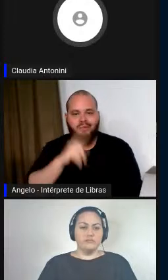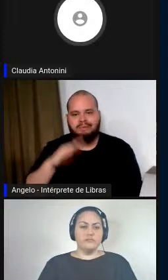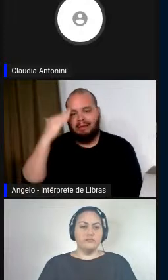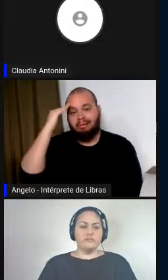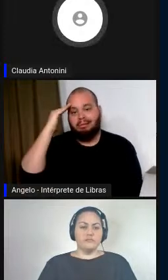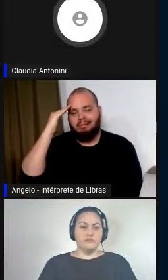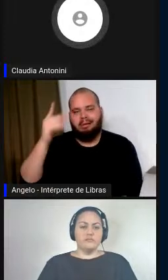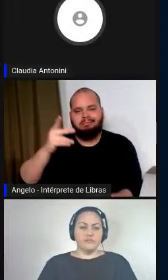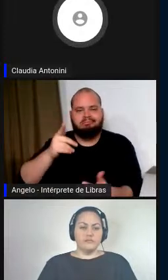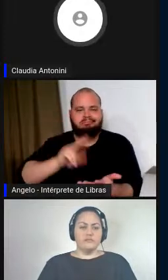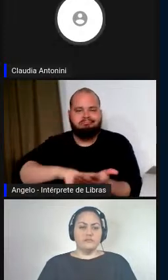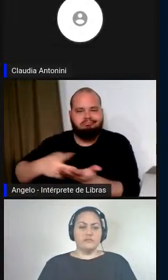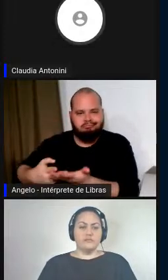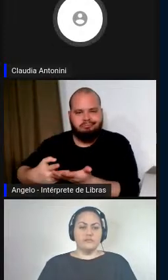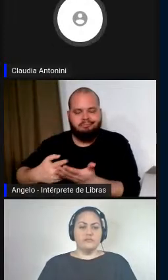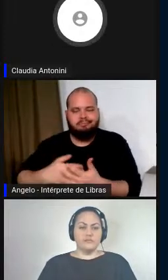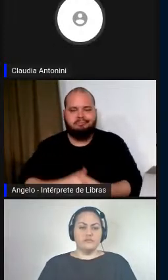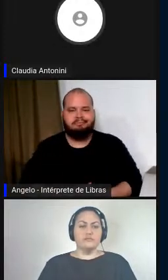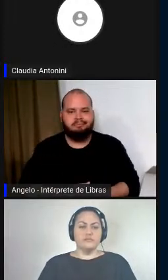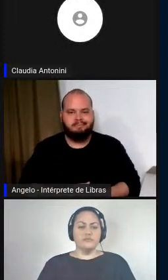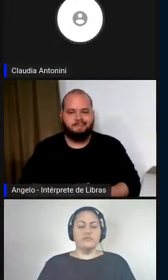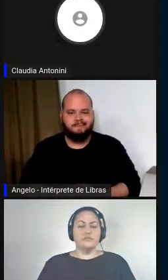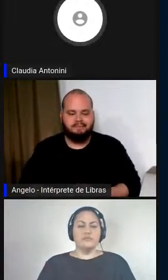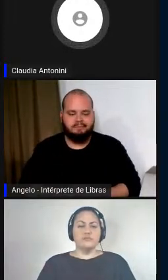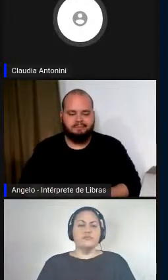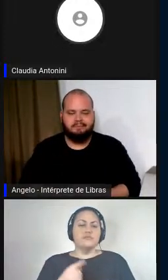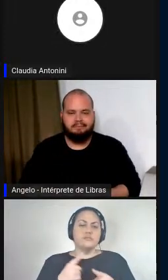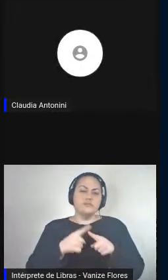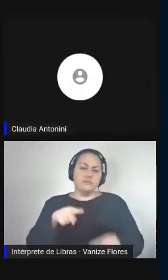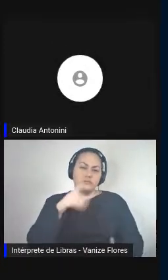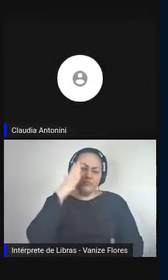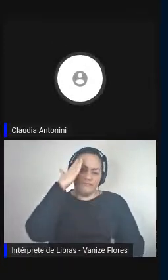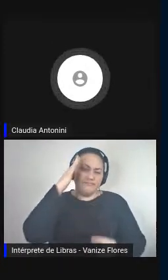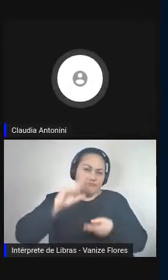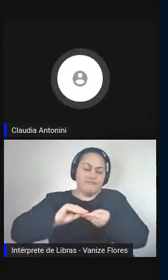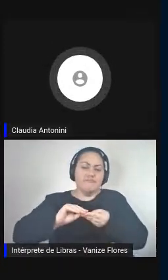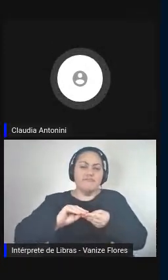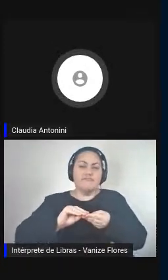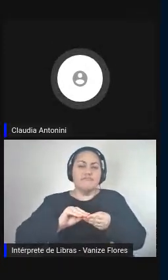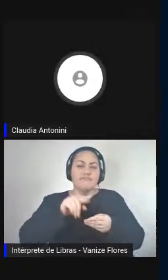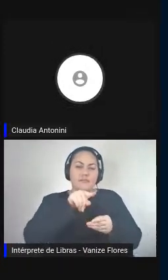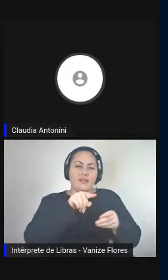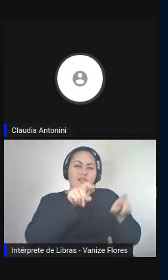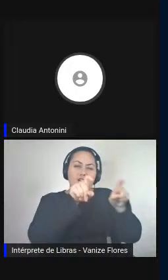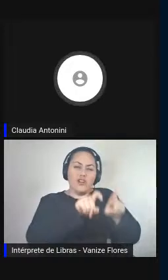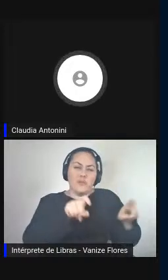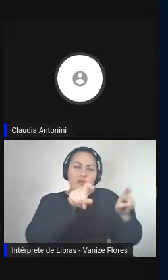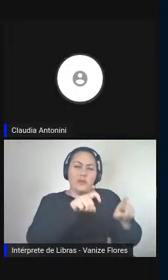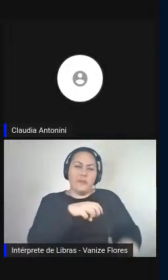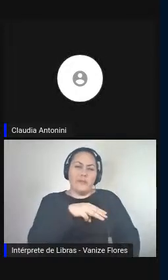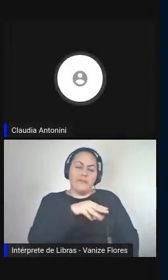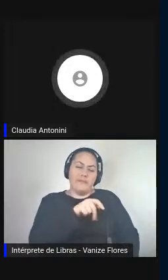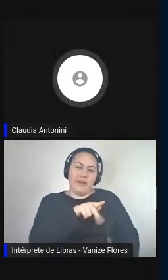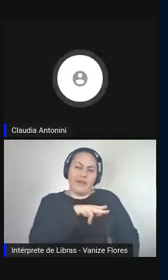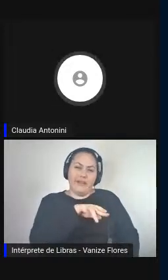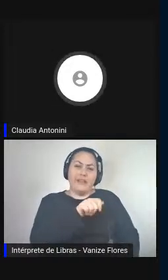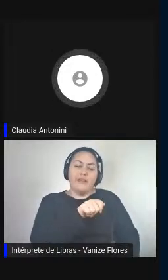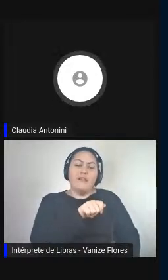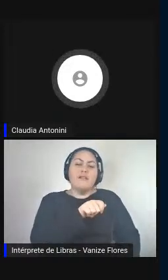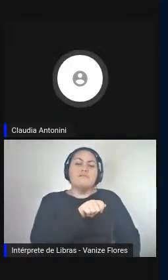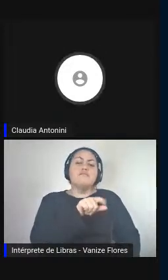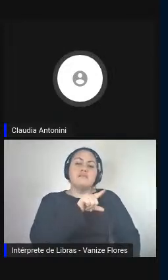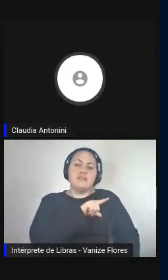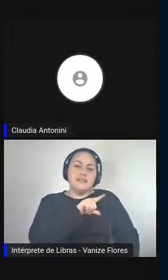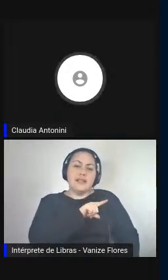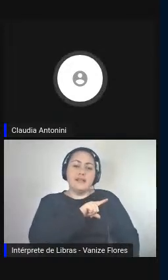transcrevê-la, porque a máquina, vocês sabem, ela, segundo os parâmetros,